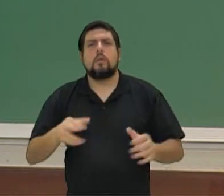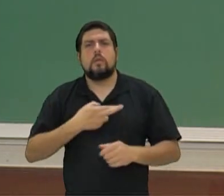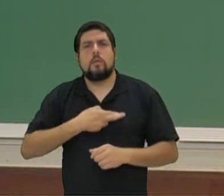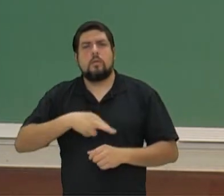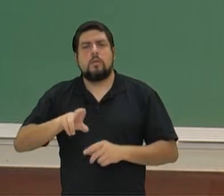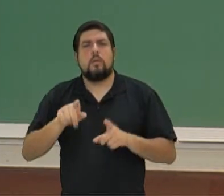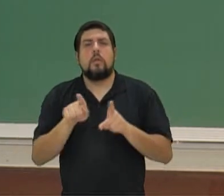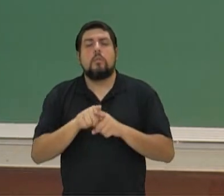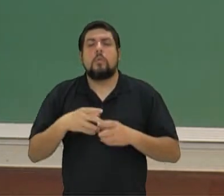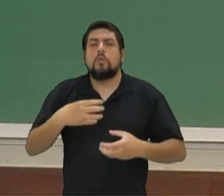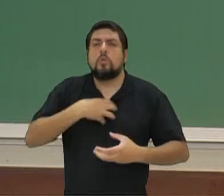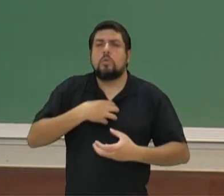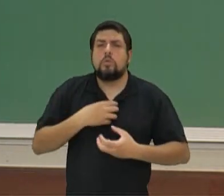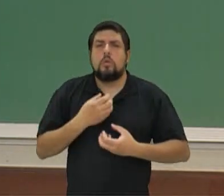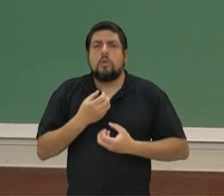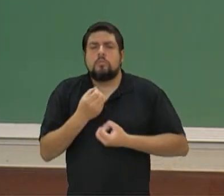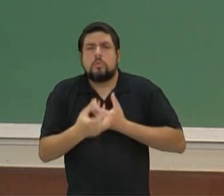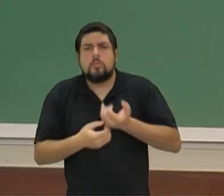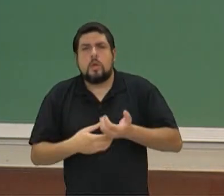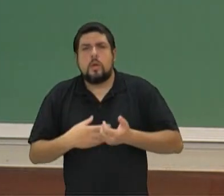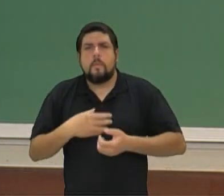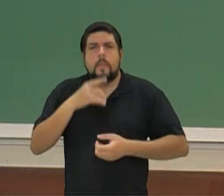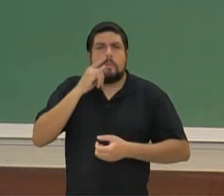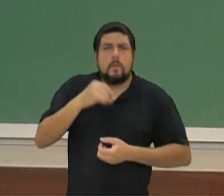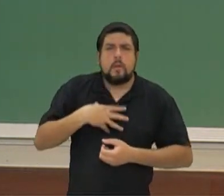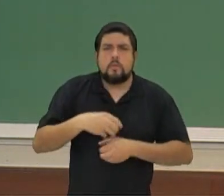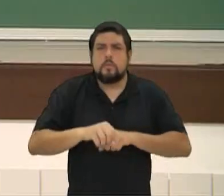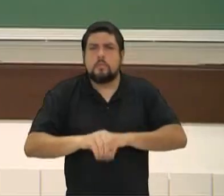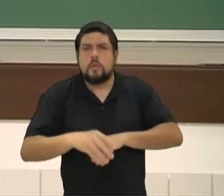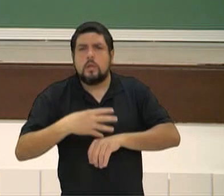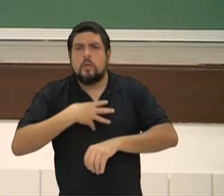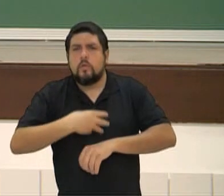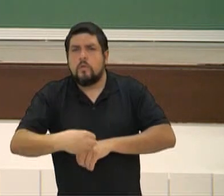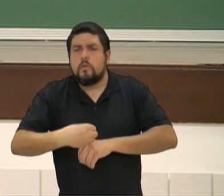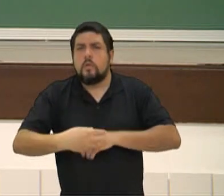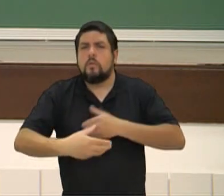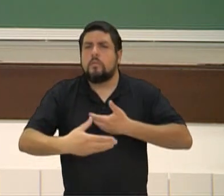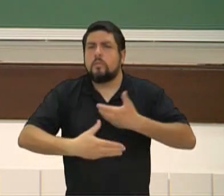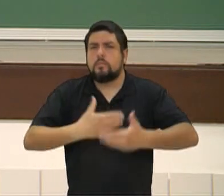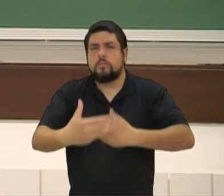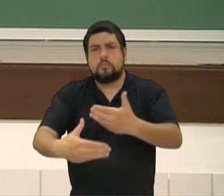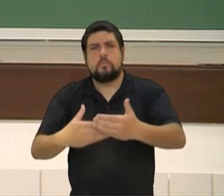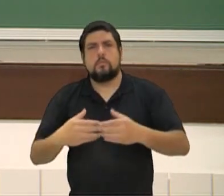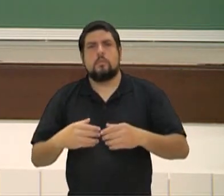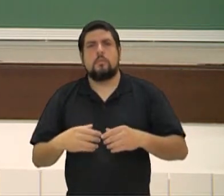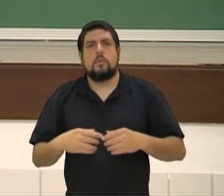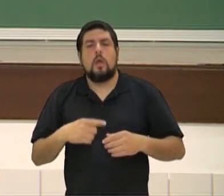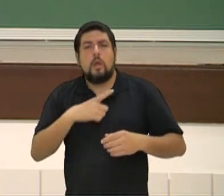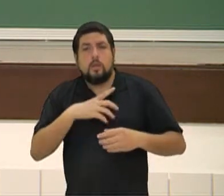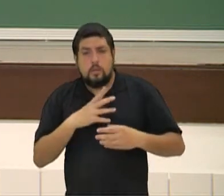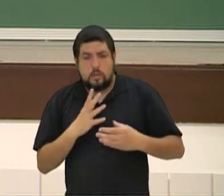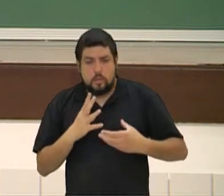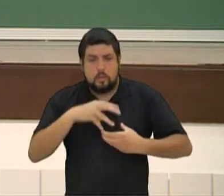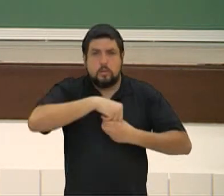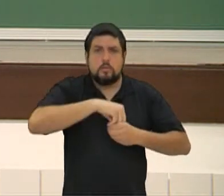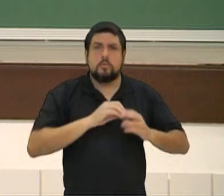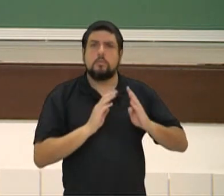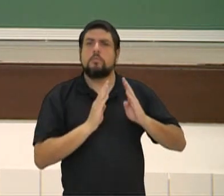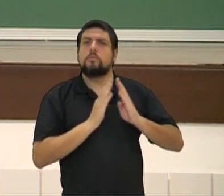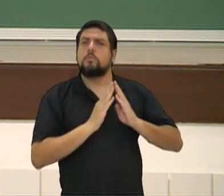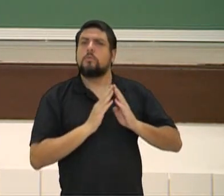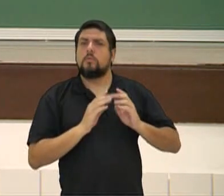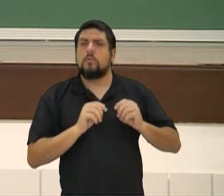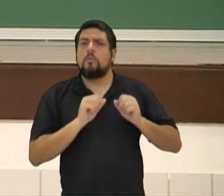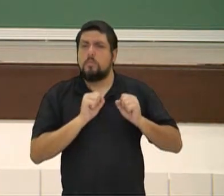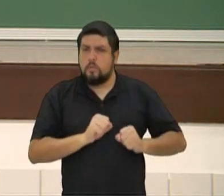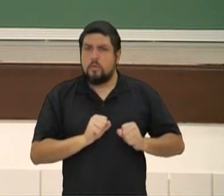forma de contar passada de pai para filho dentro do espaço doméstico com um panteão doméstico, inclusive, onde você poderia cultuar